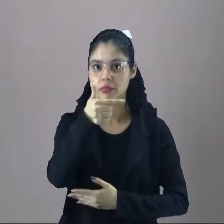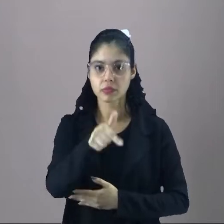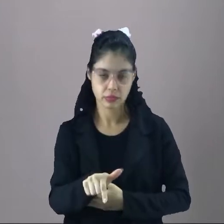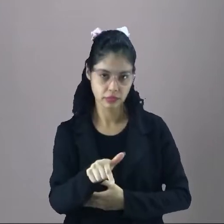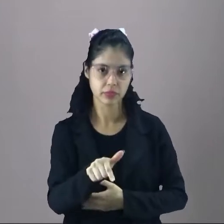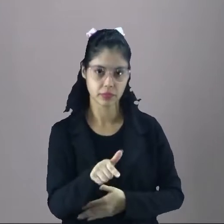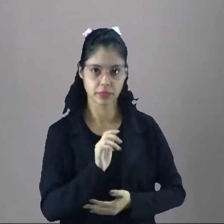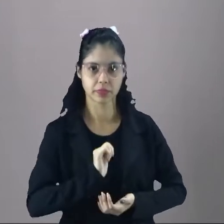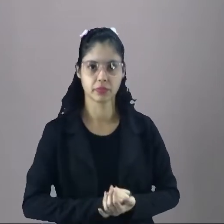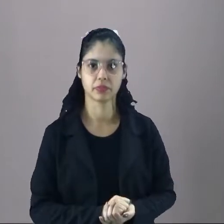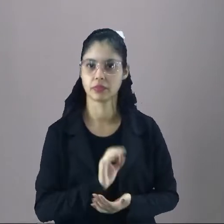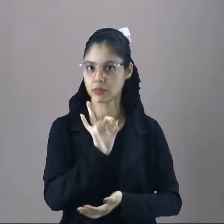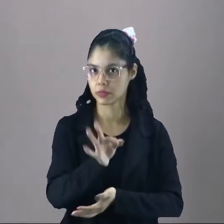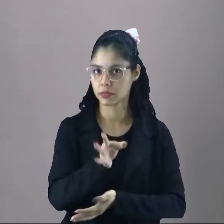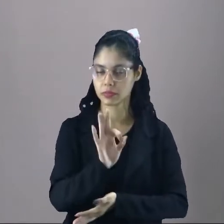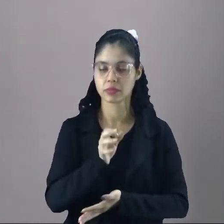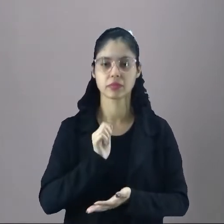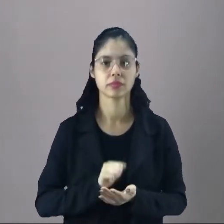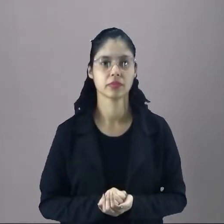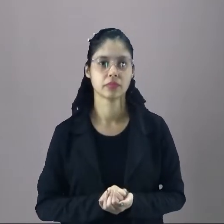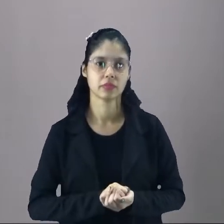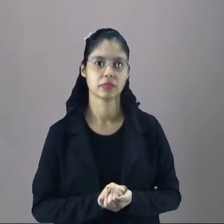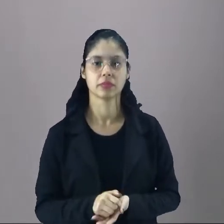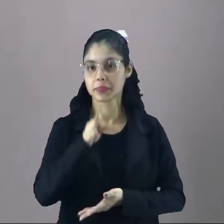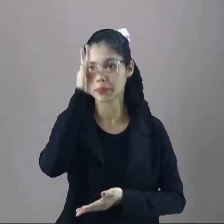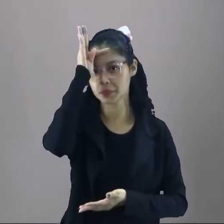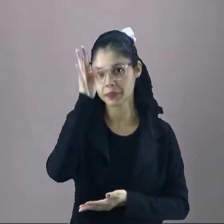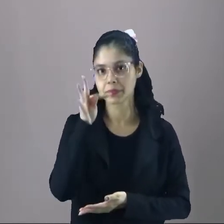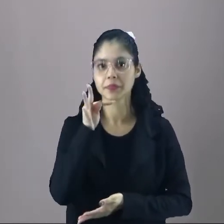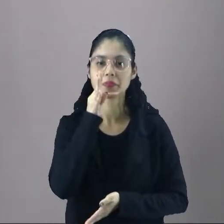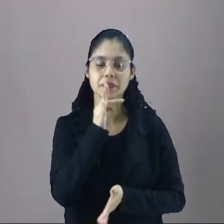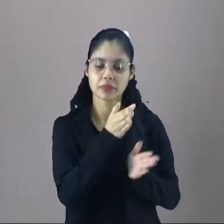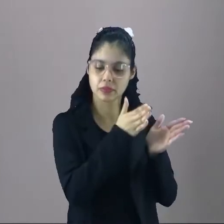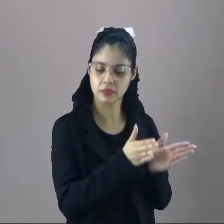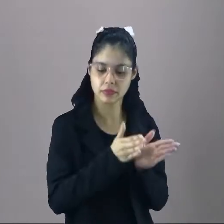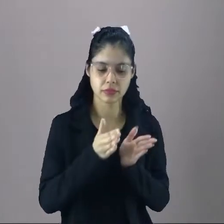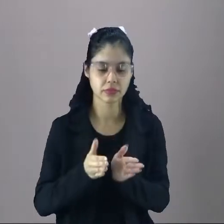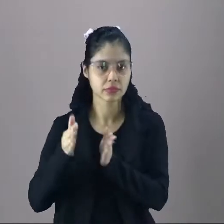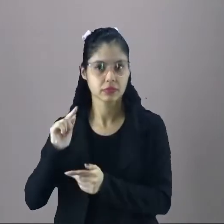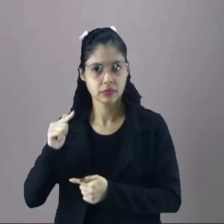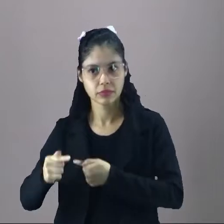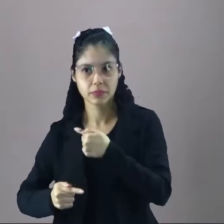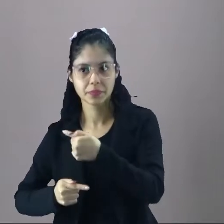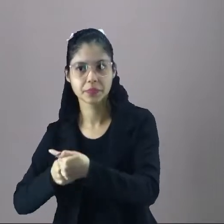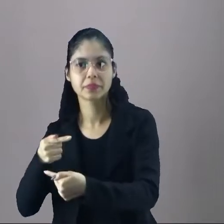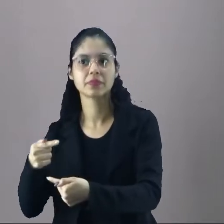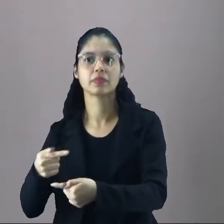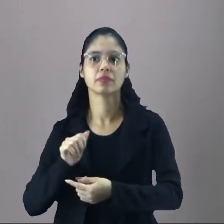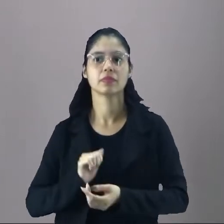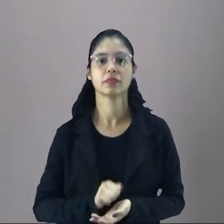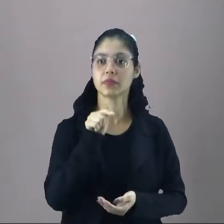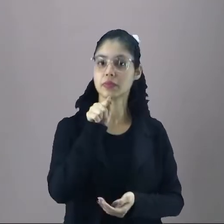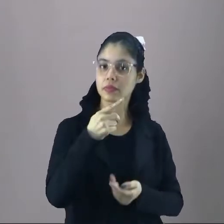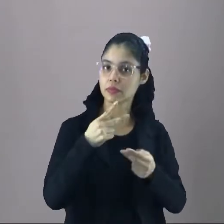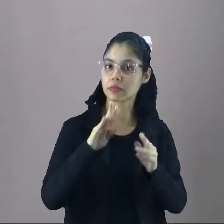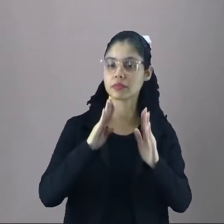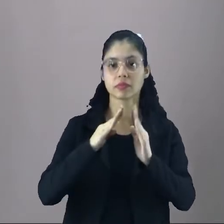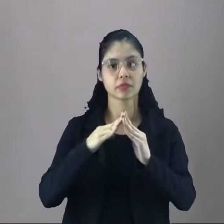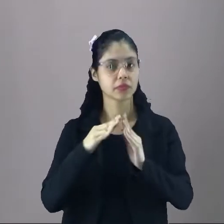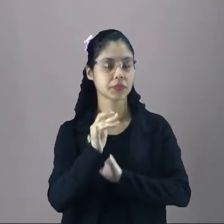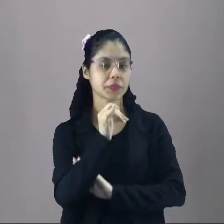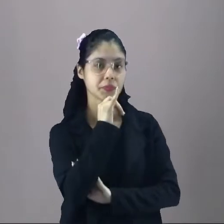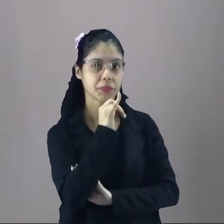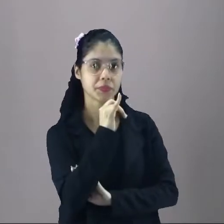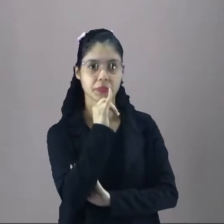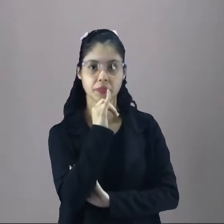frequentemente, certo? E as tradições passadas de geração em geração. Aí na sua casa, por